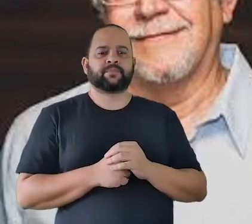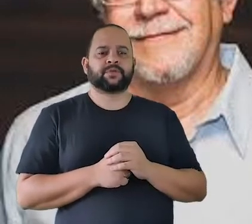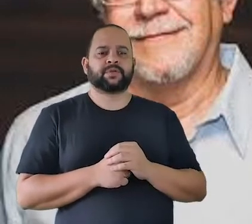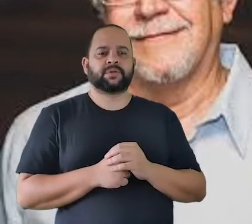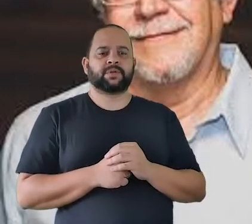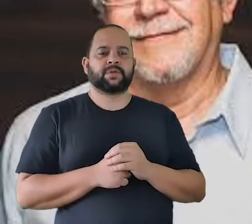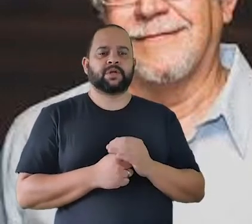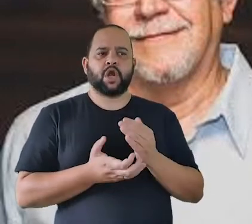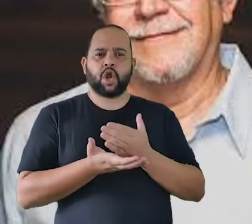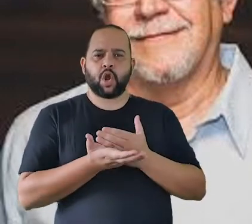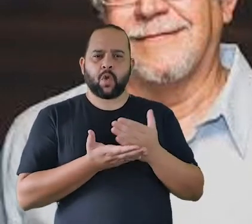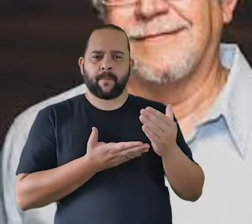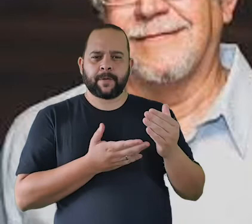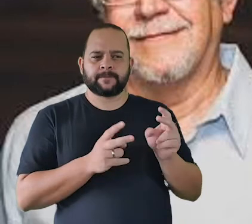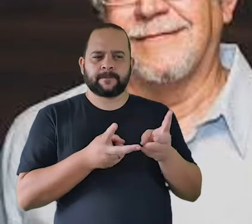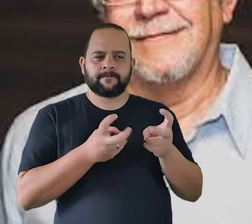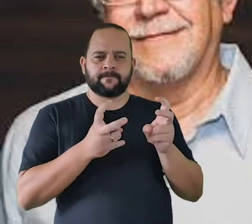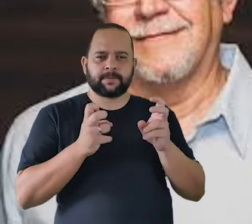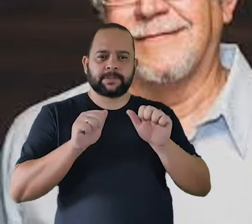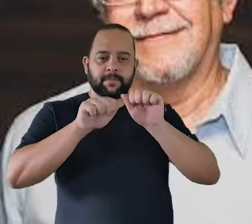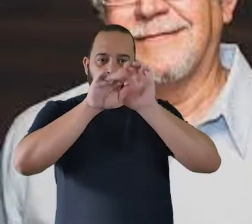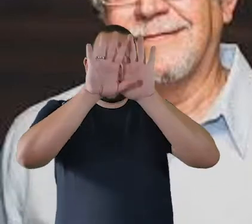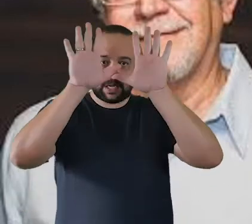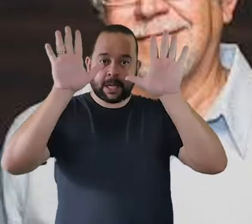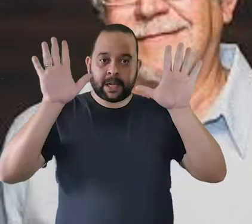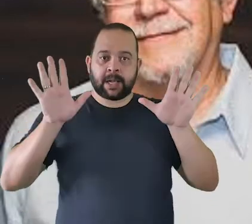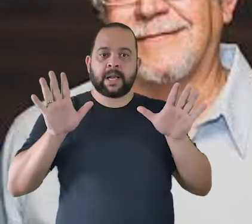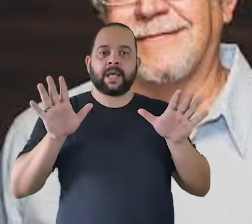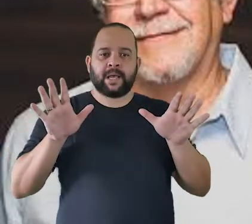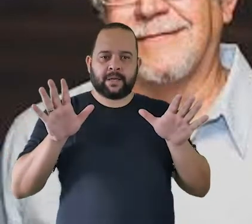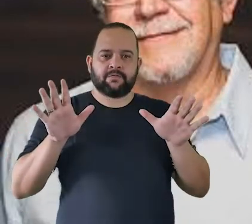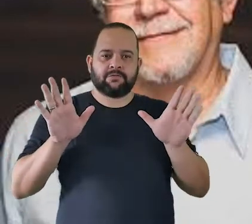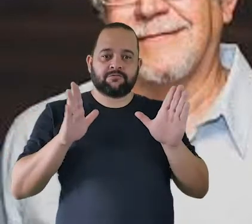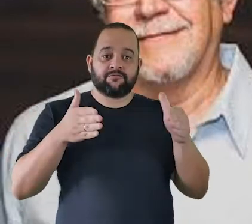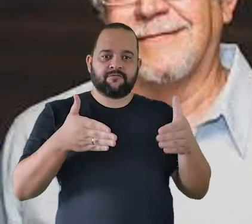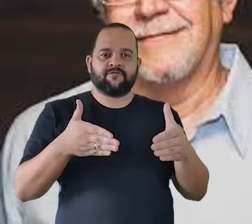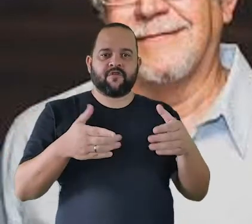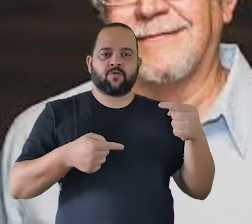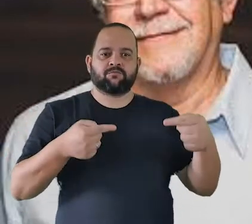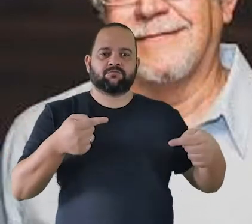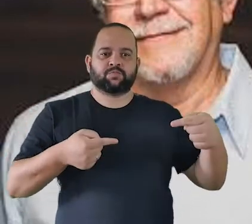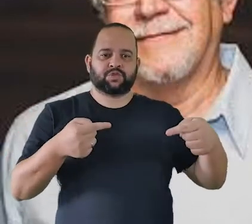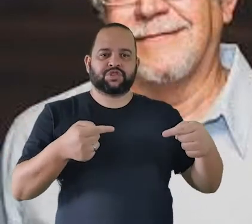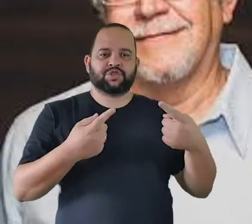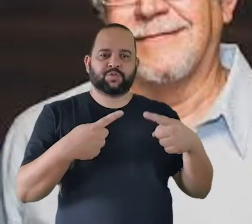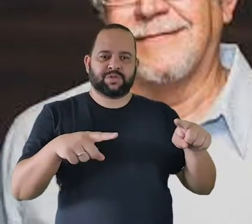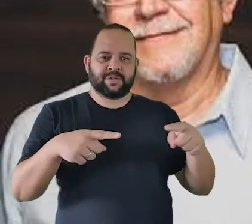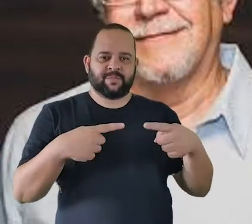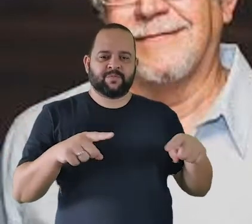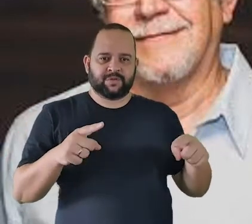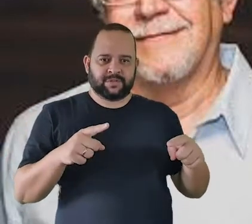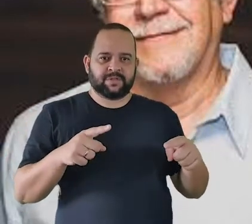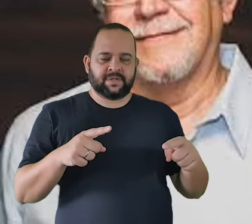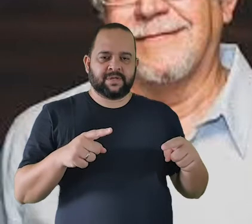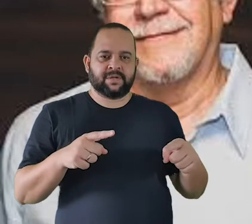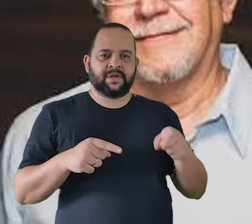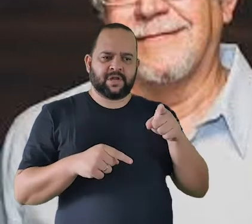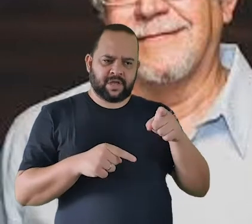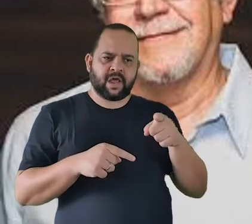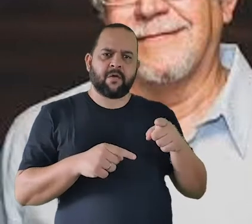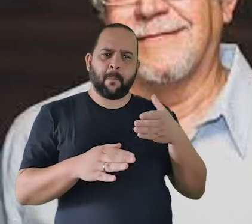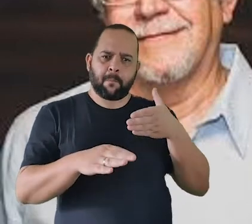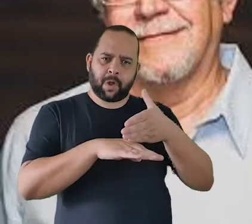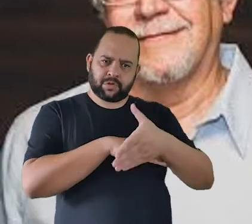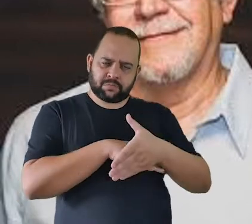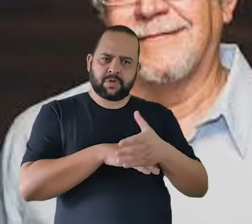começou a ter muito clara a vertente política da música dele. Ele era um militante do